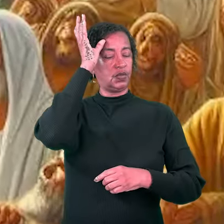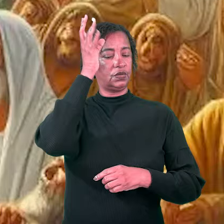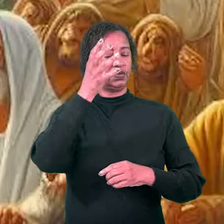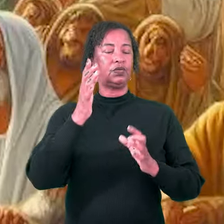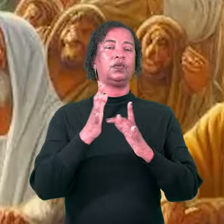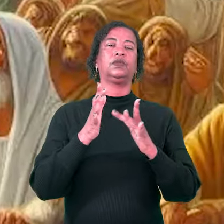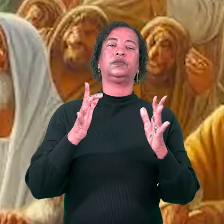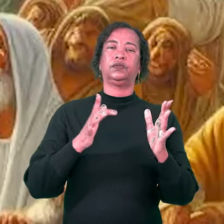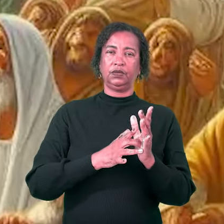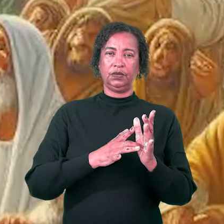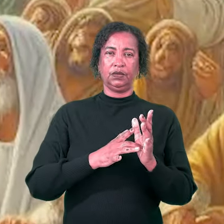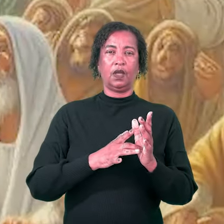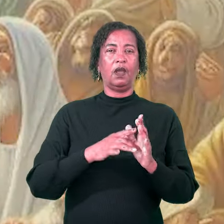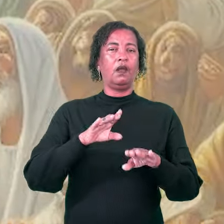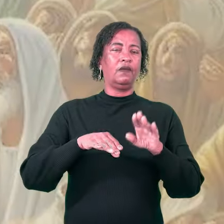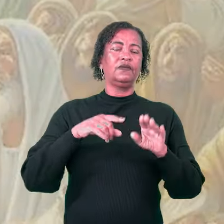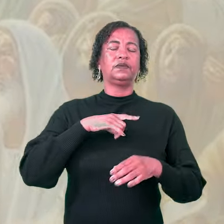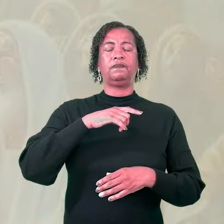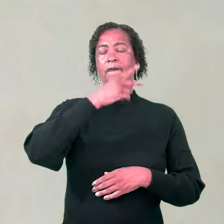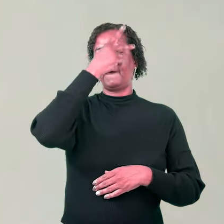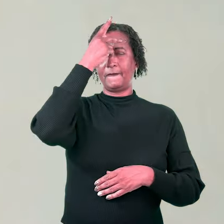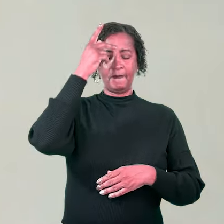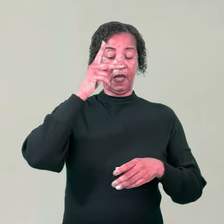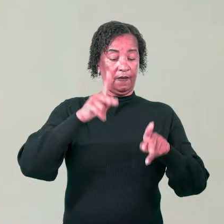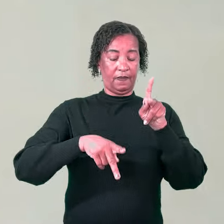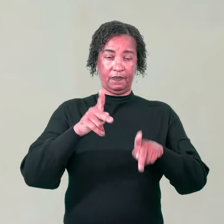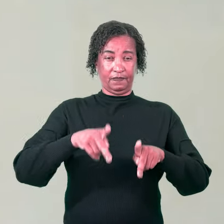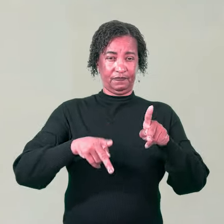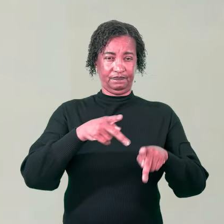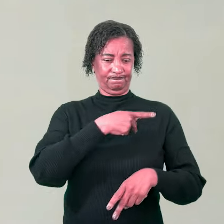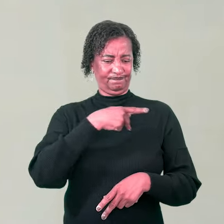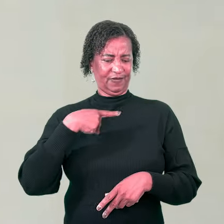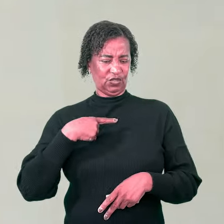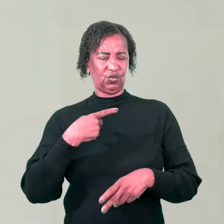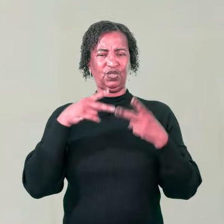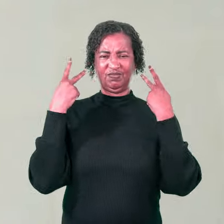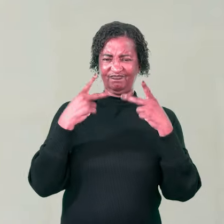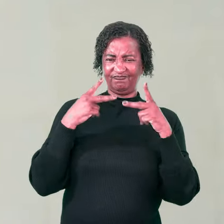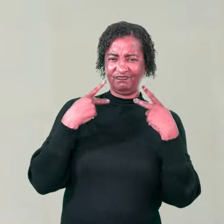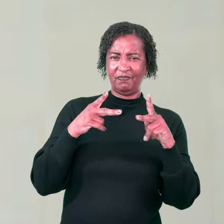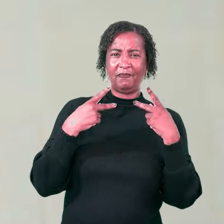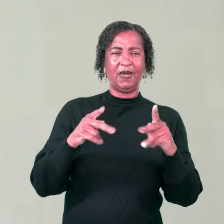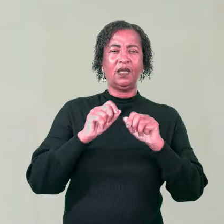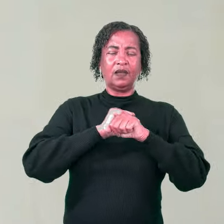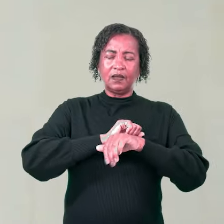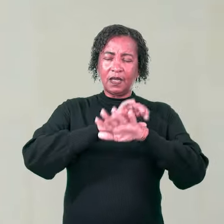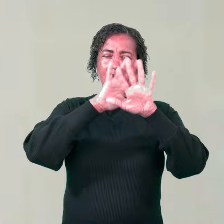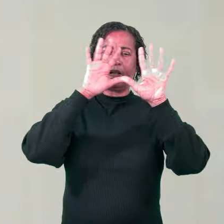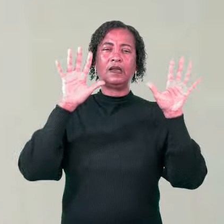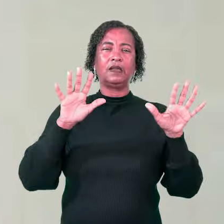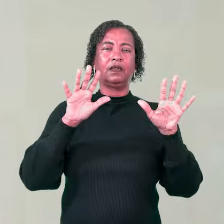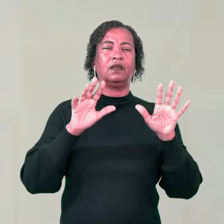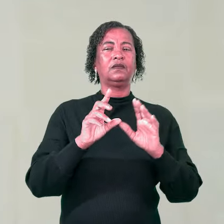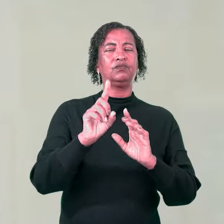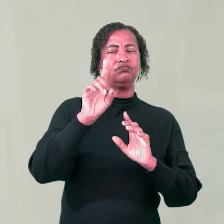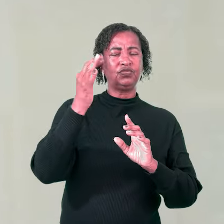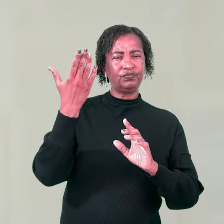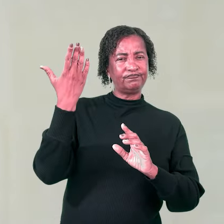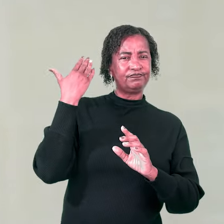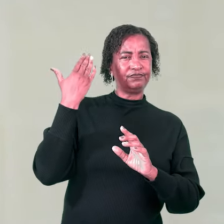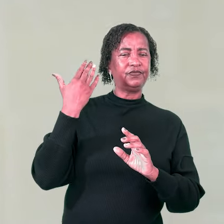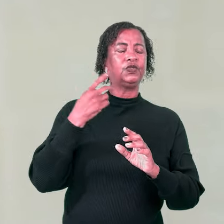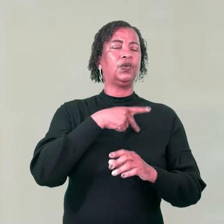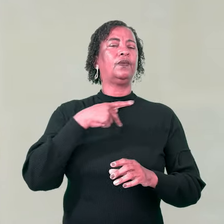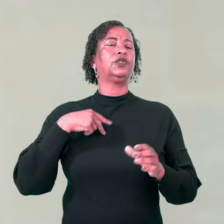Gosto de ouvir pastores que pregam com clareza. Uma vez ouvi um pastor perguntar à sua plateia, Você está